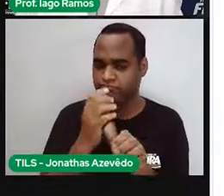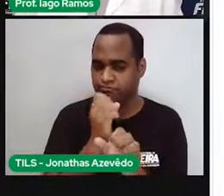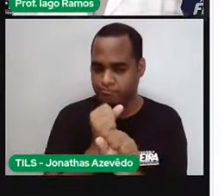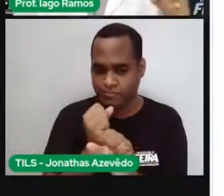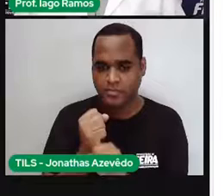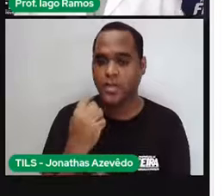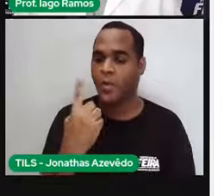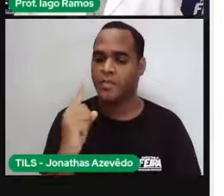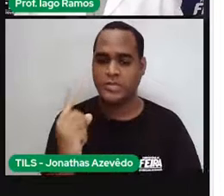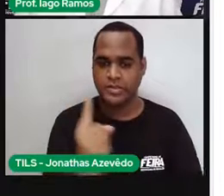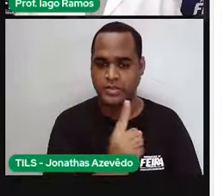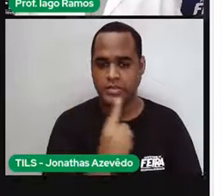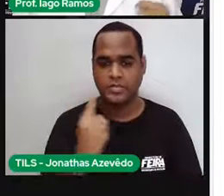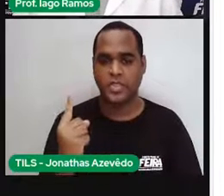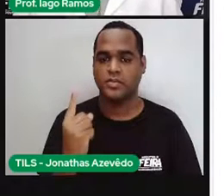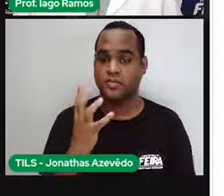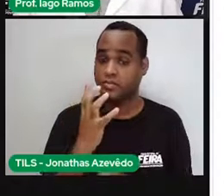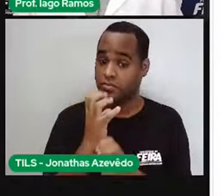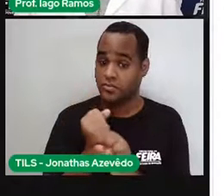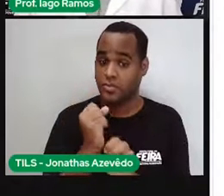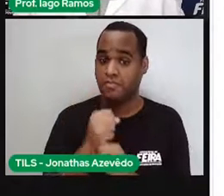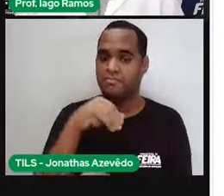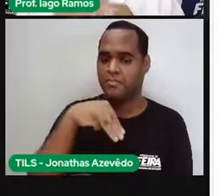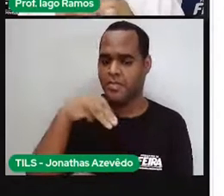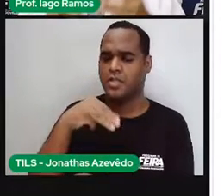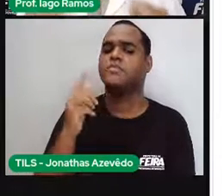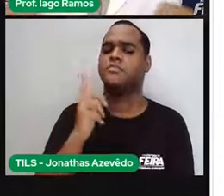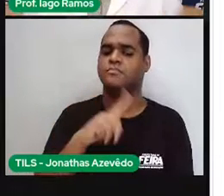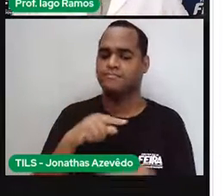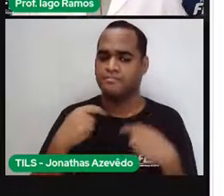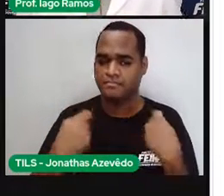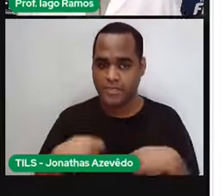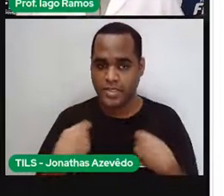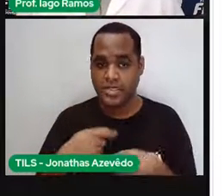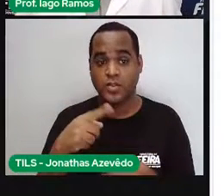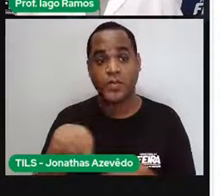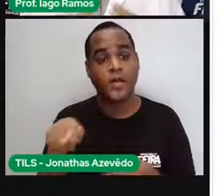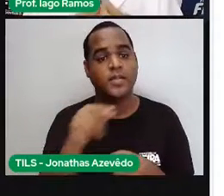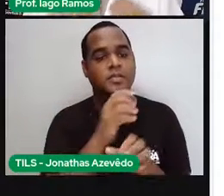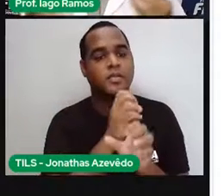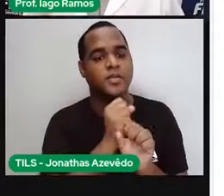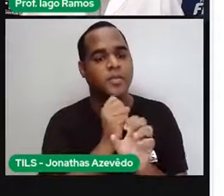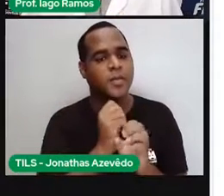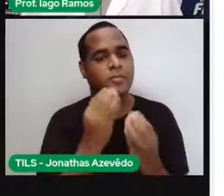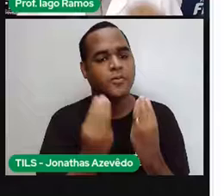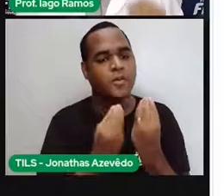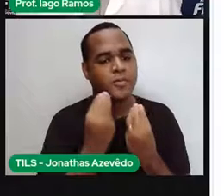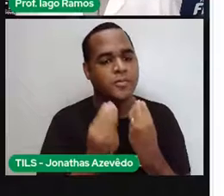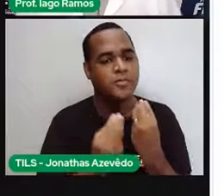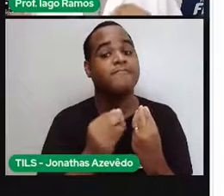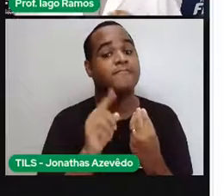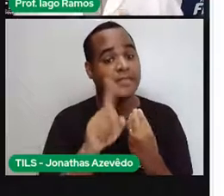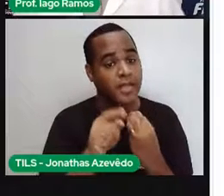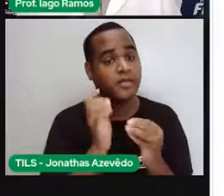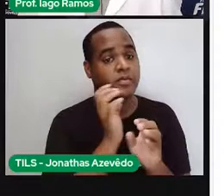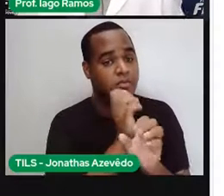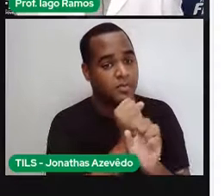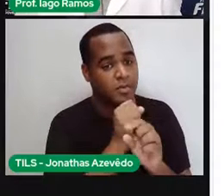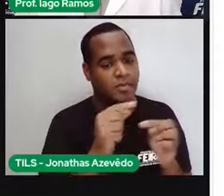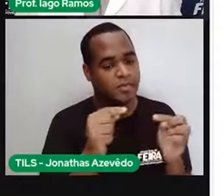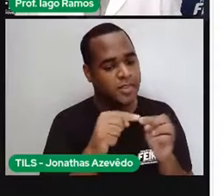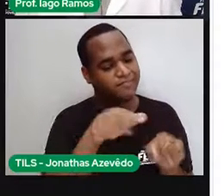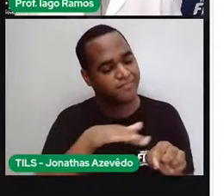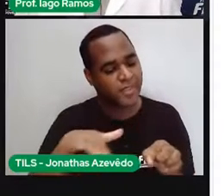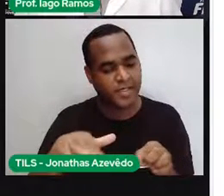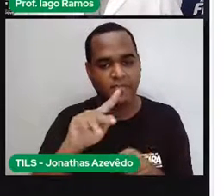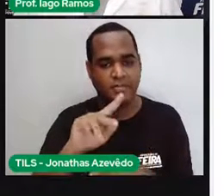calcular a quantidade de metros que deu uma volta, a gente precisou fazer uma soma, aquela soma é o cálculo do perímetro,